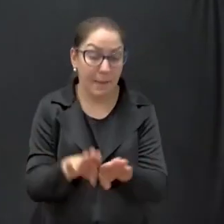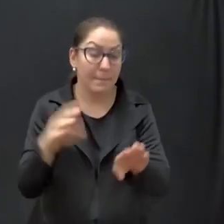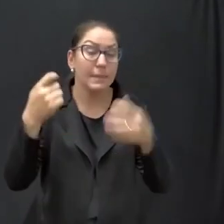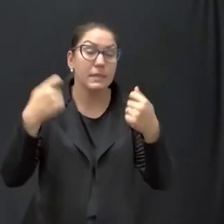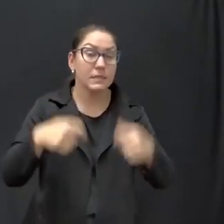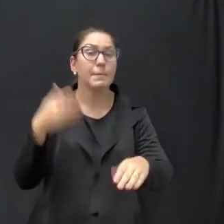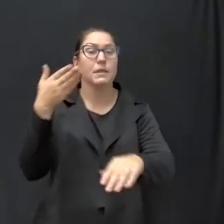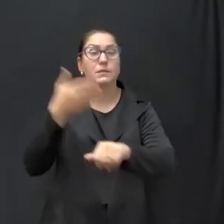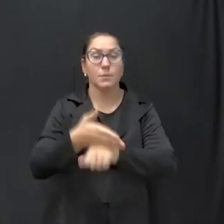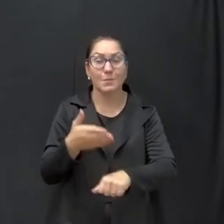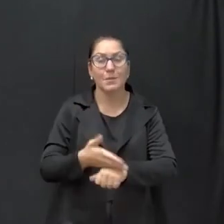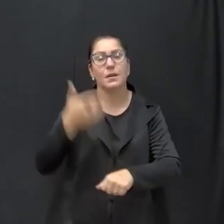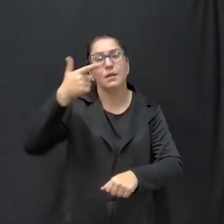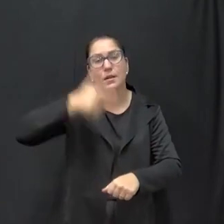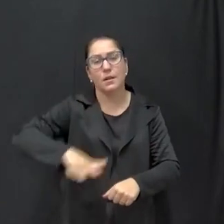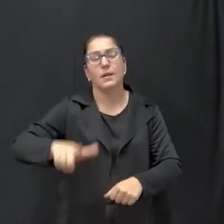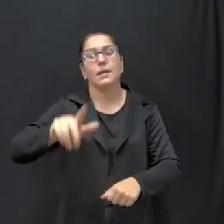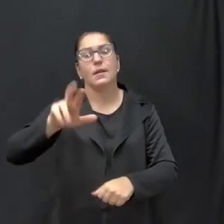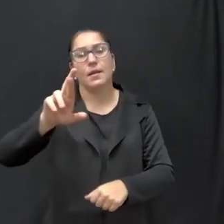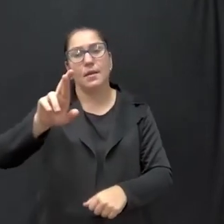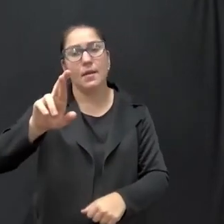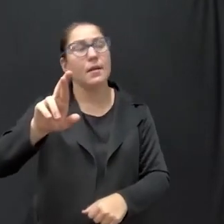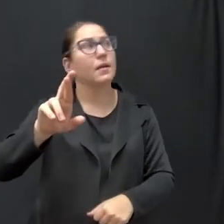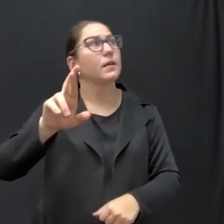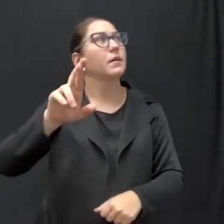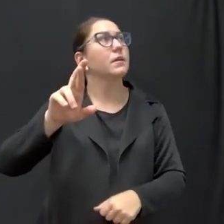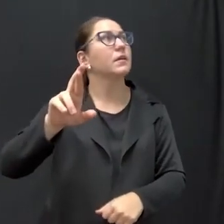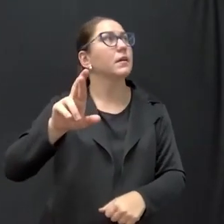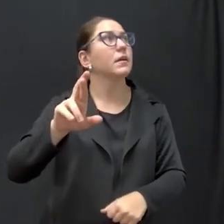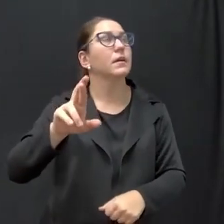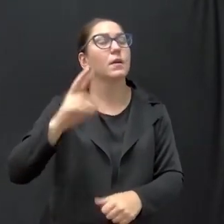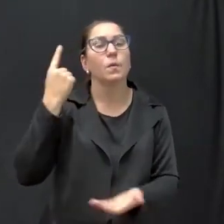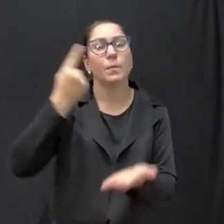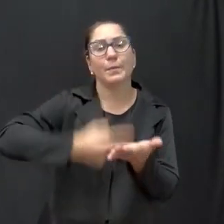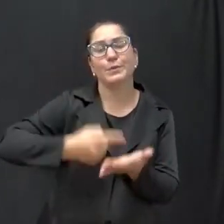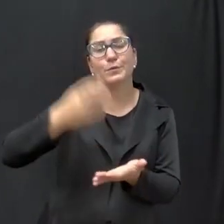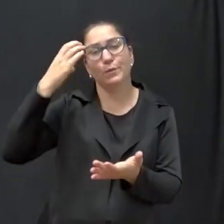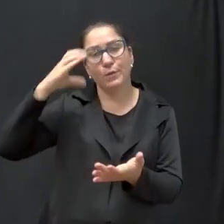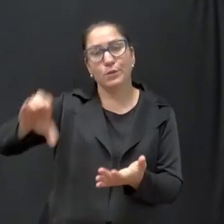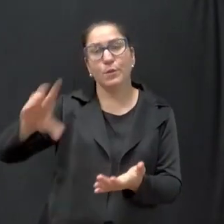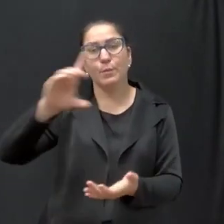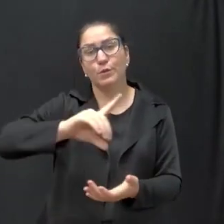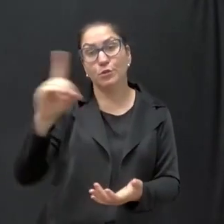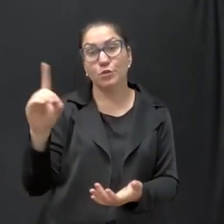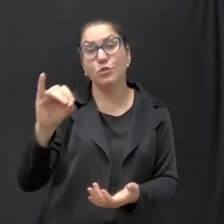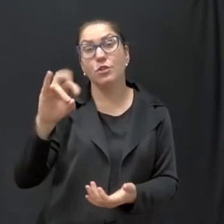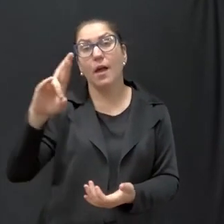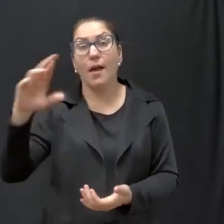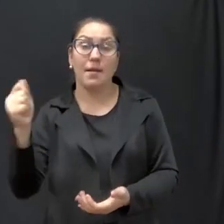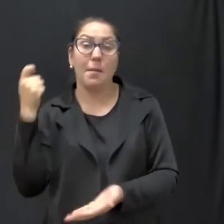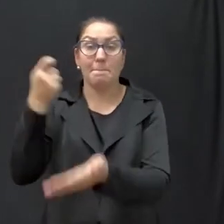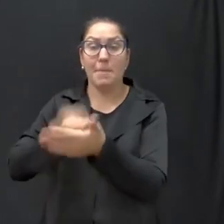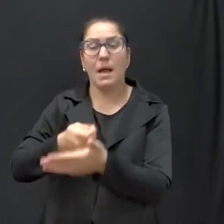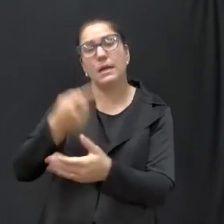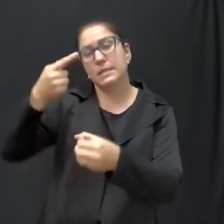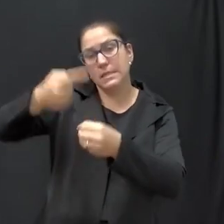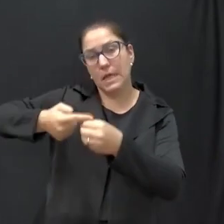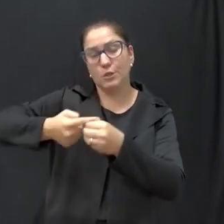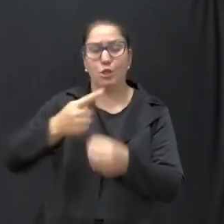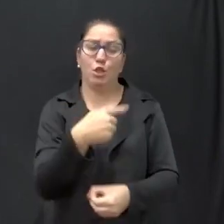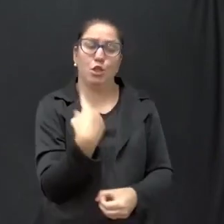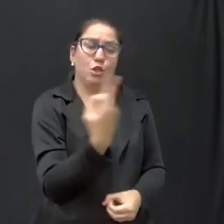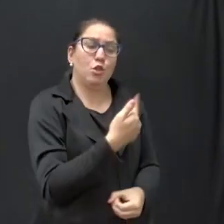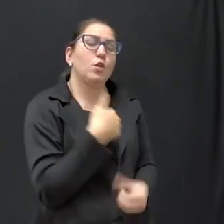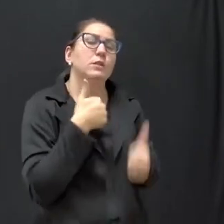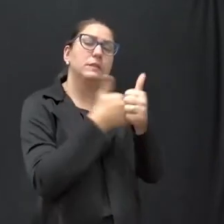participando, Herley e Tiara, de compromisso nacional em Curitiba, com a diária do município. E aqui nós temos